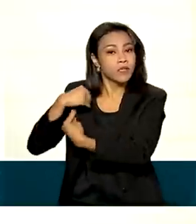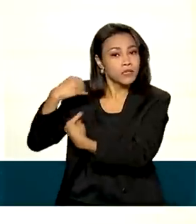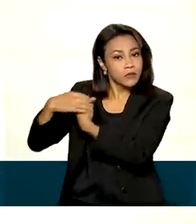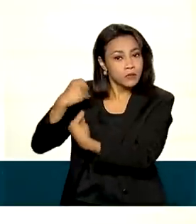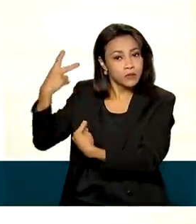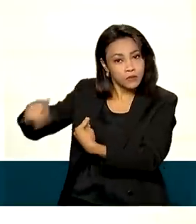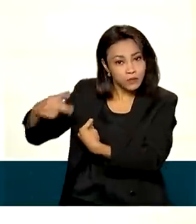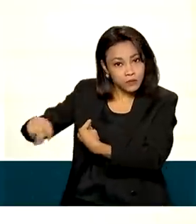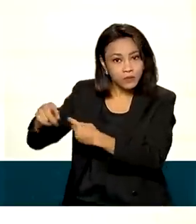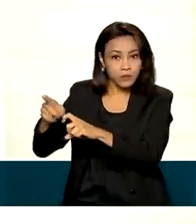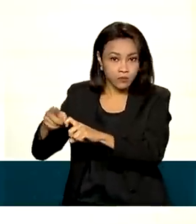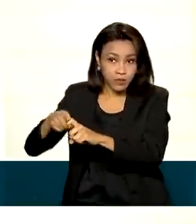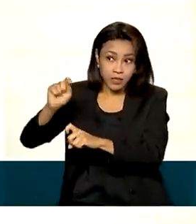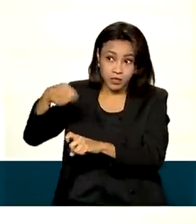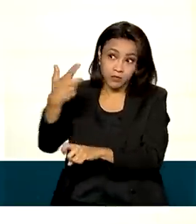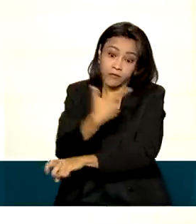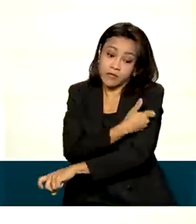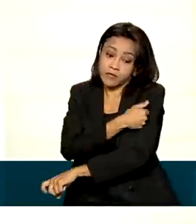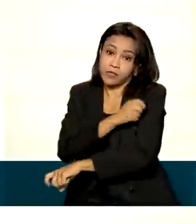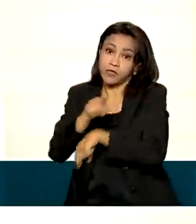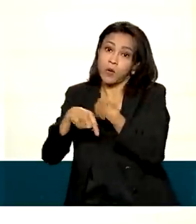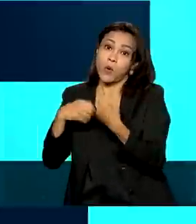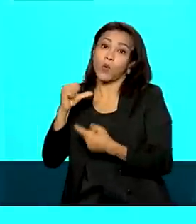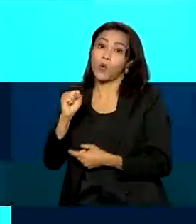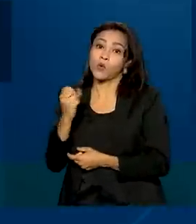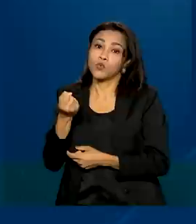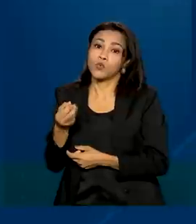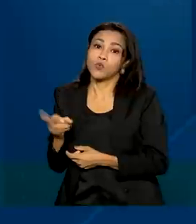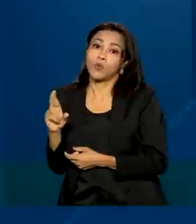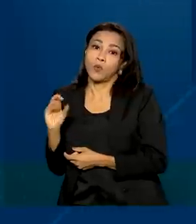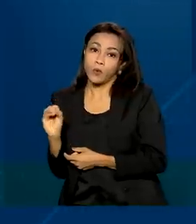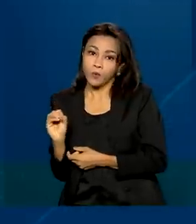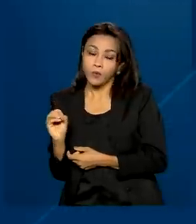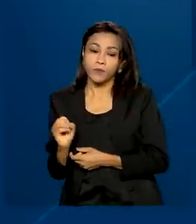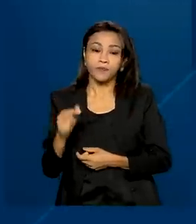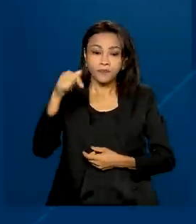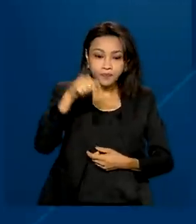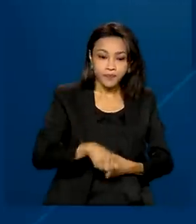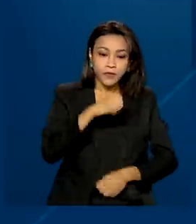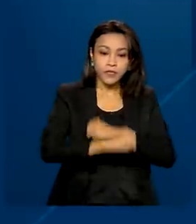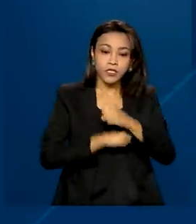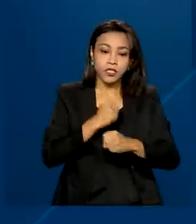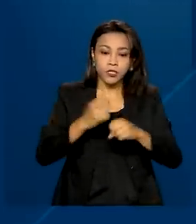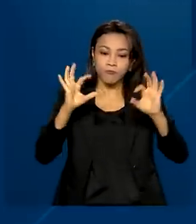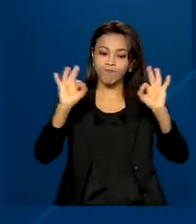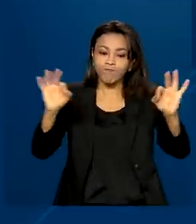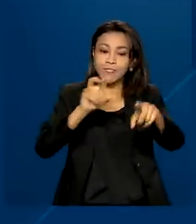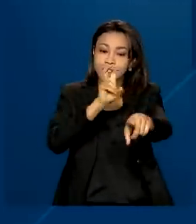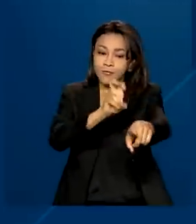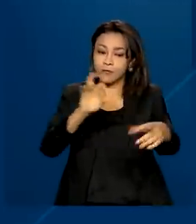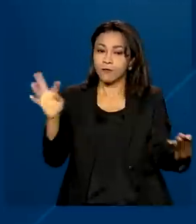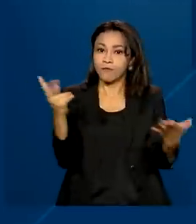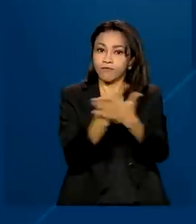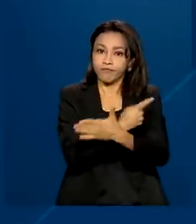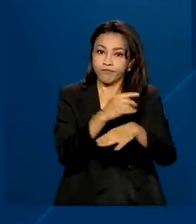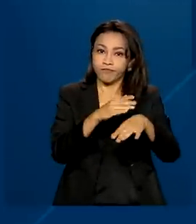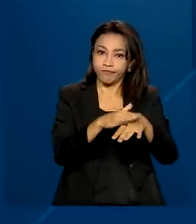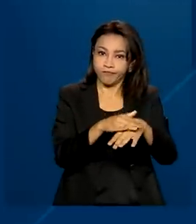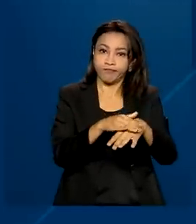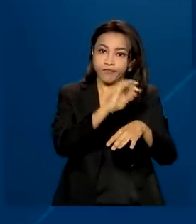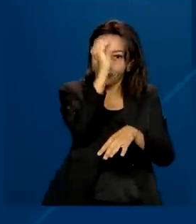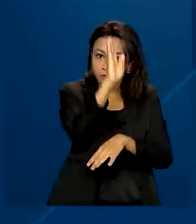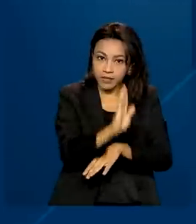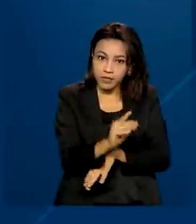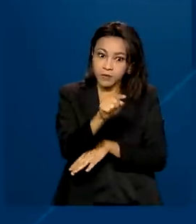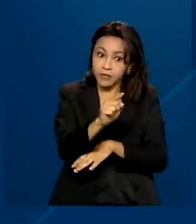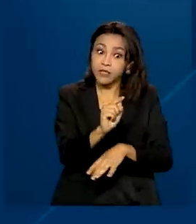é no caso a vacina ou o soro antirrábico. Nesse ano, foram confirmados cinco casos de raiva humana no país. Todos